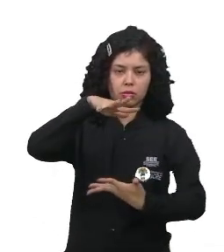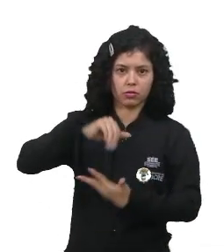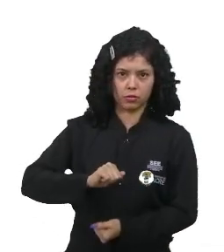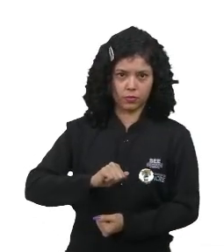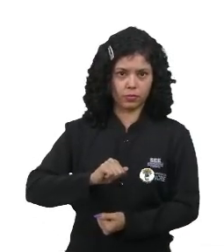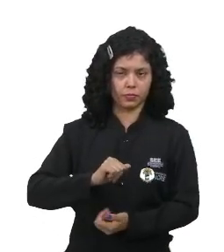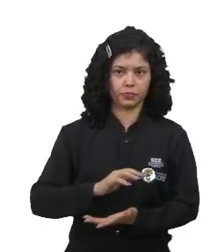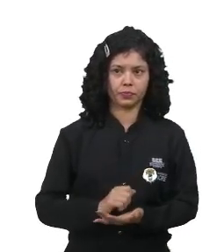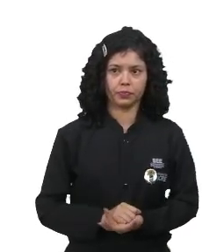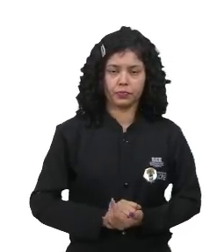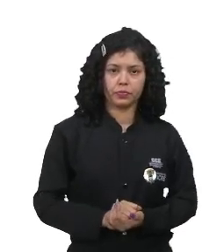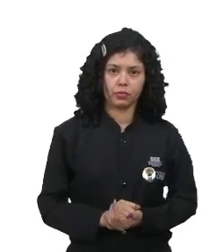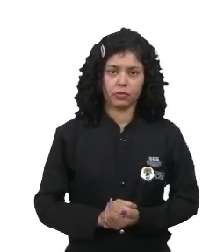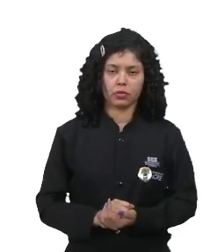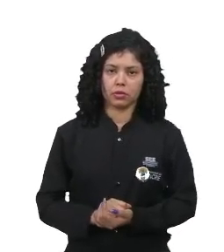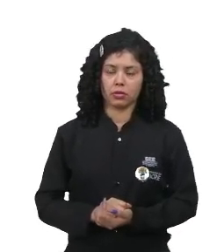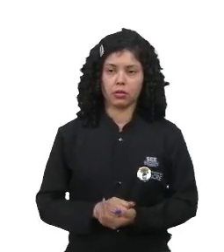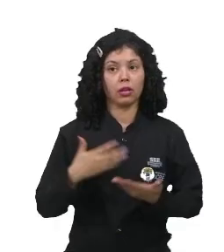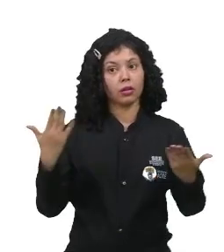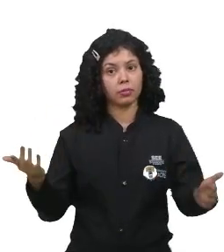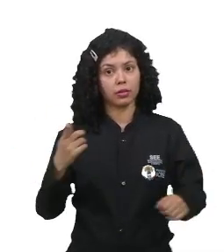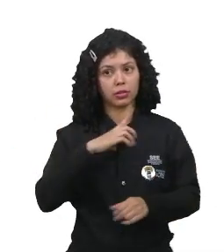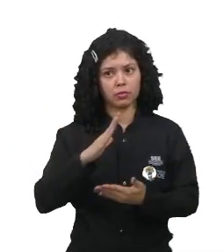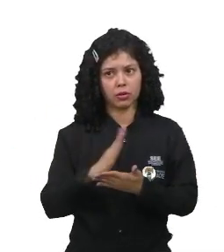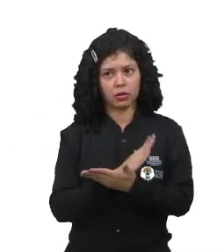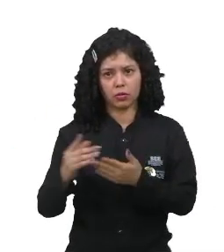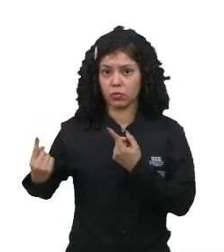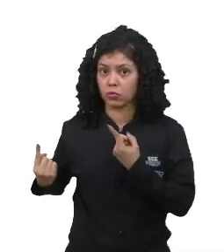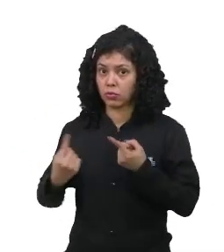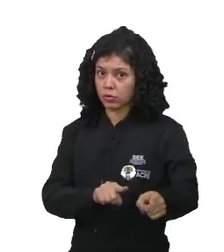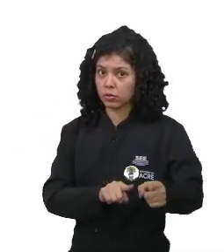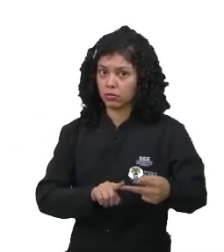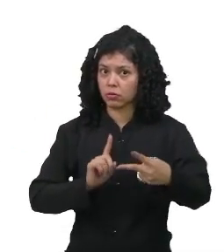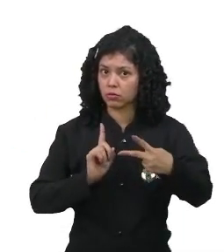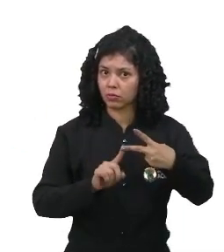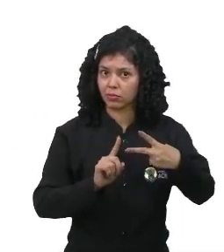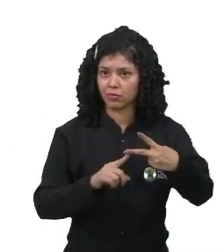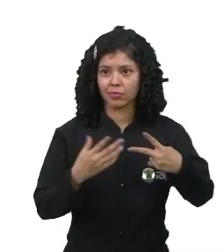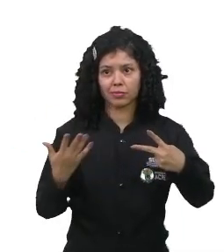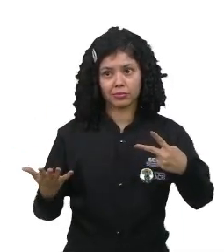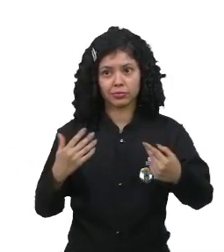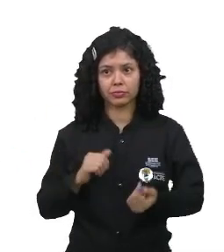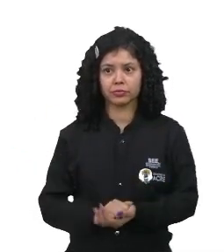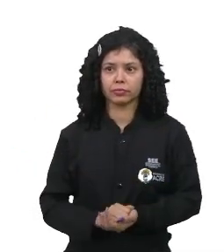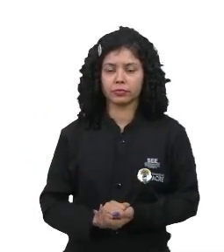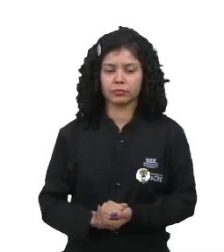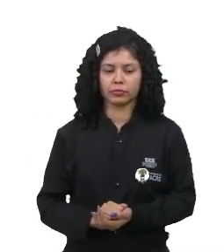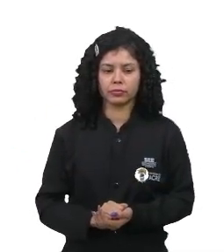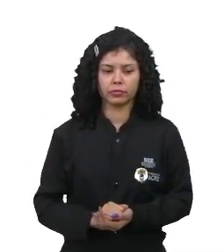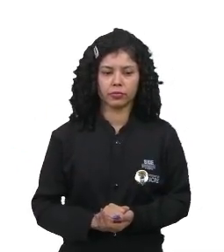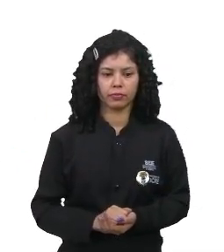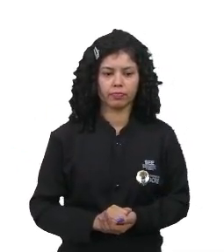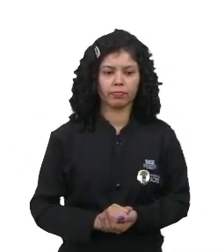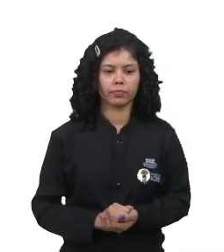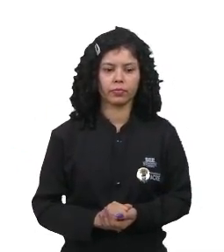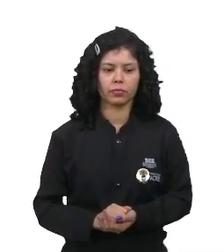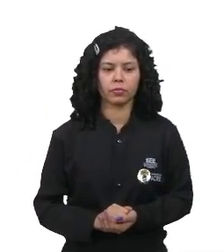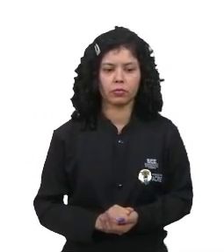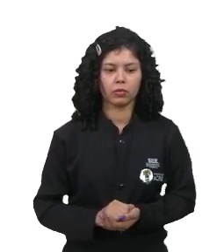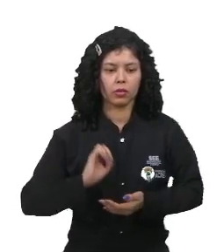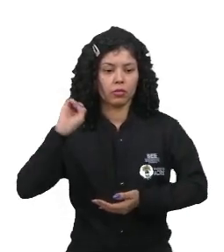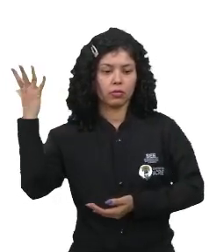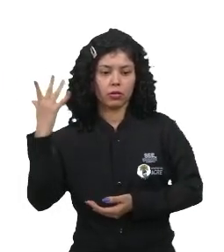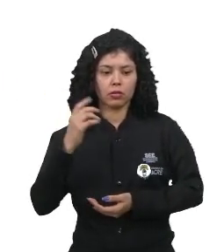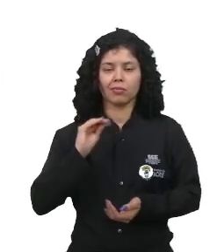globais. Mas, nós também temos alguns desafios, né? A serem superados, no